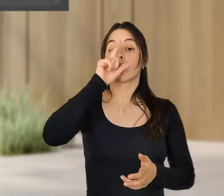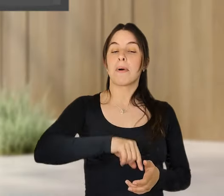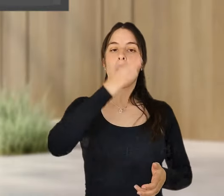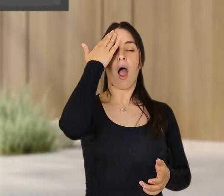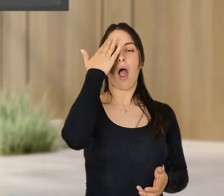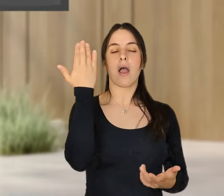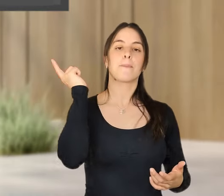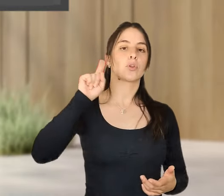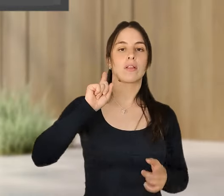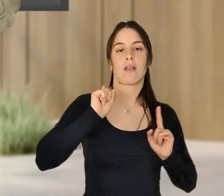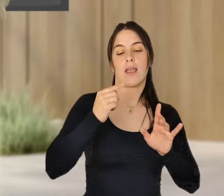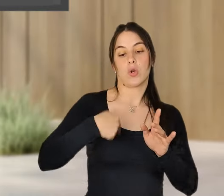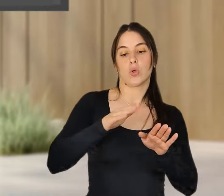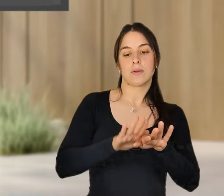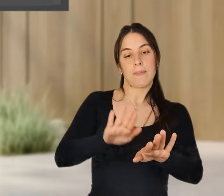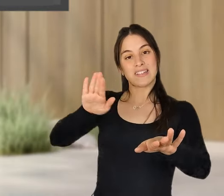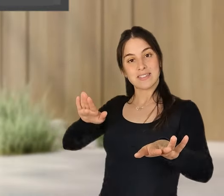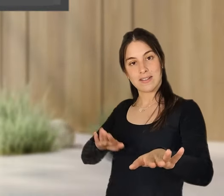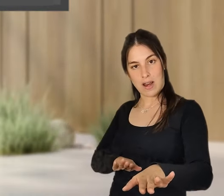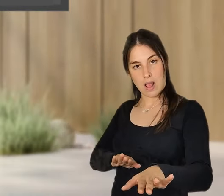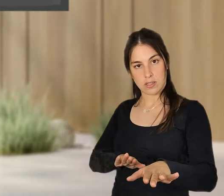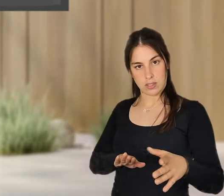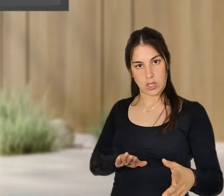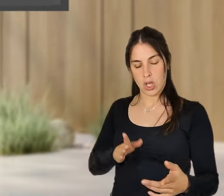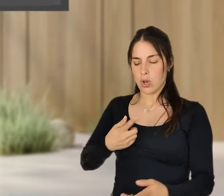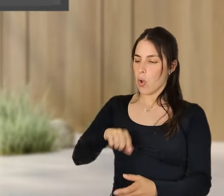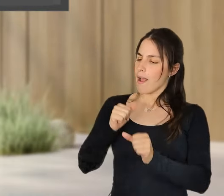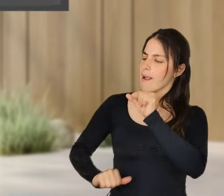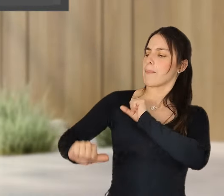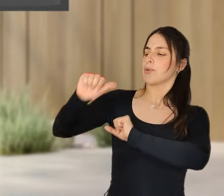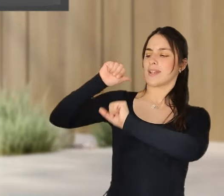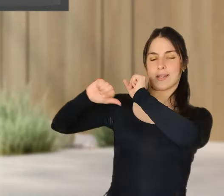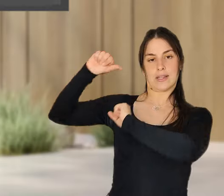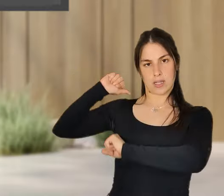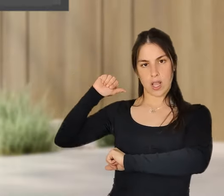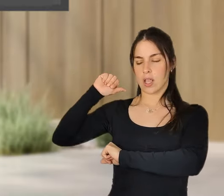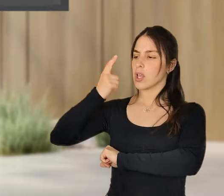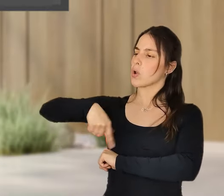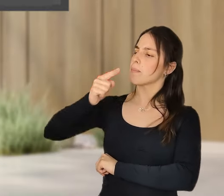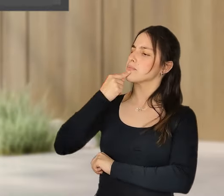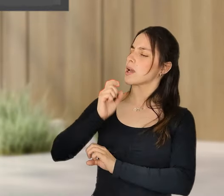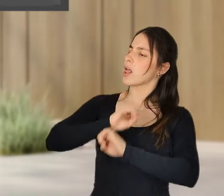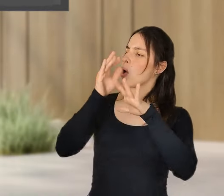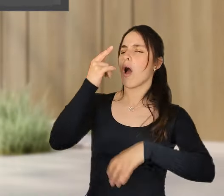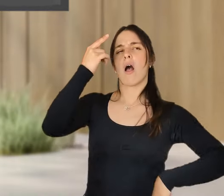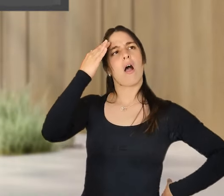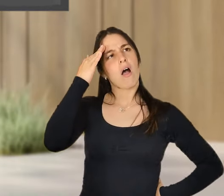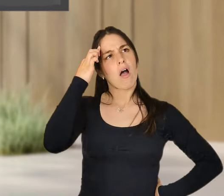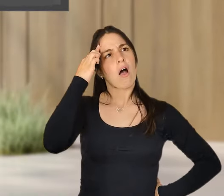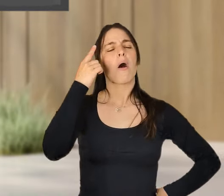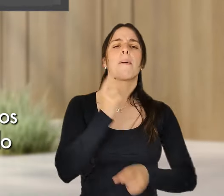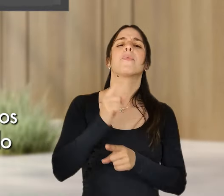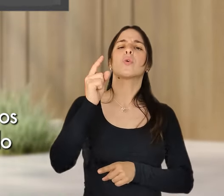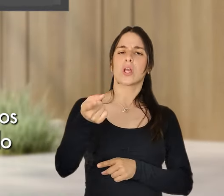darmos um passo atrás e perceber porque é que se está a tornar tão importante.